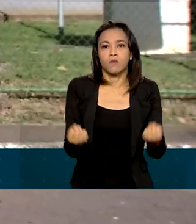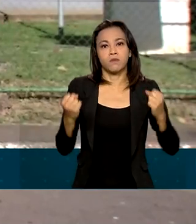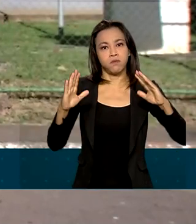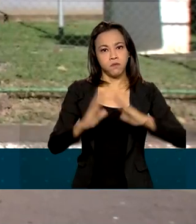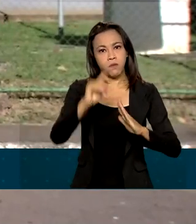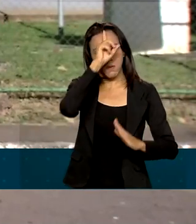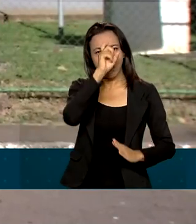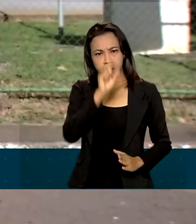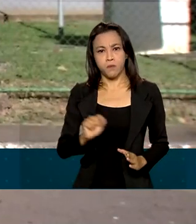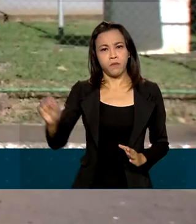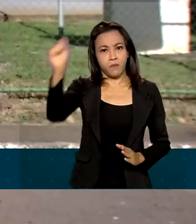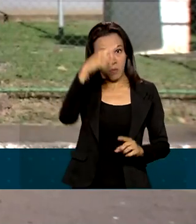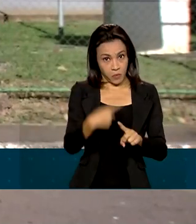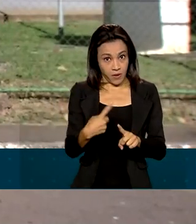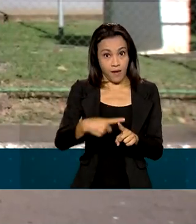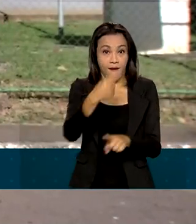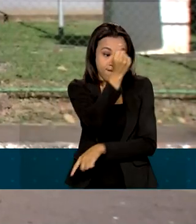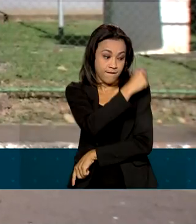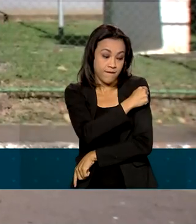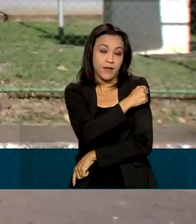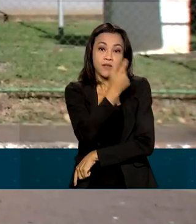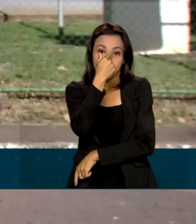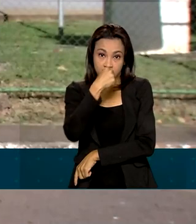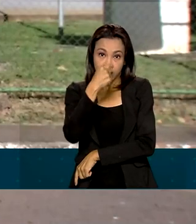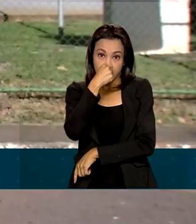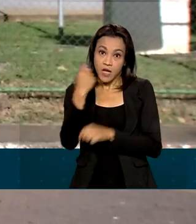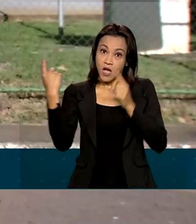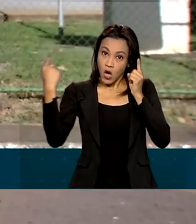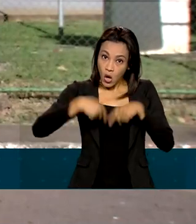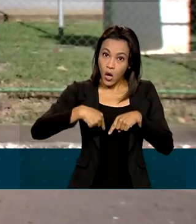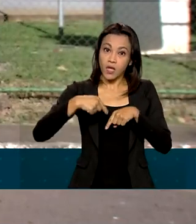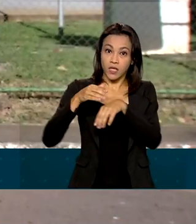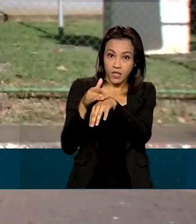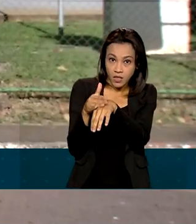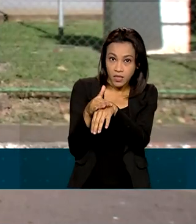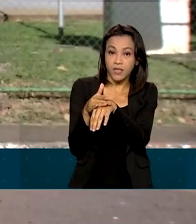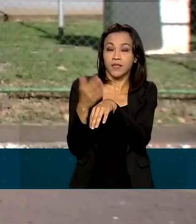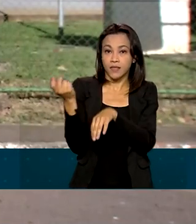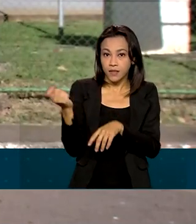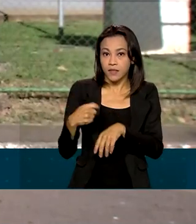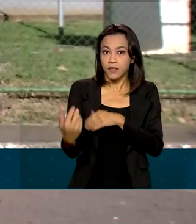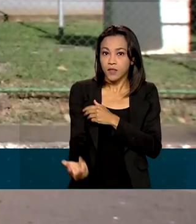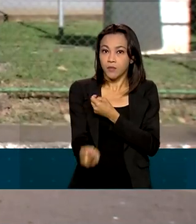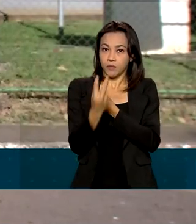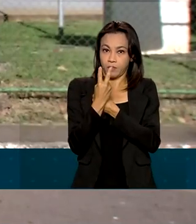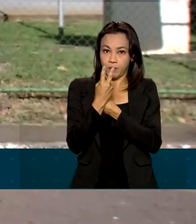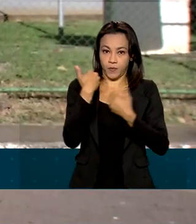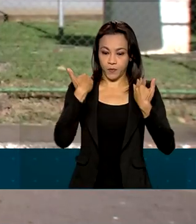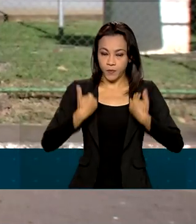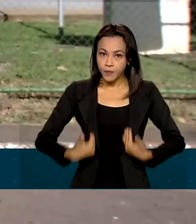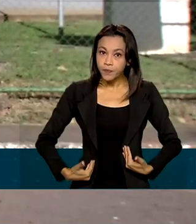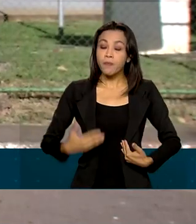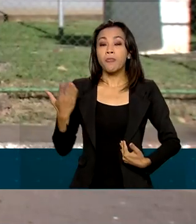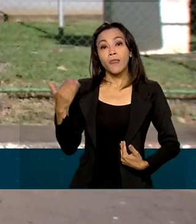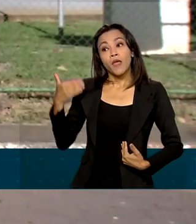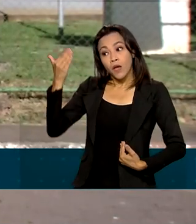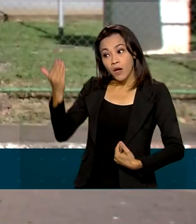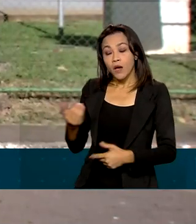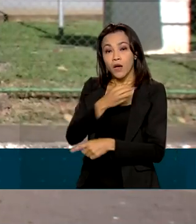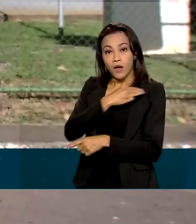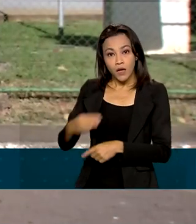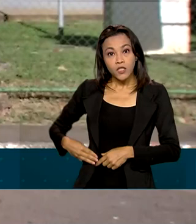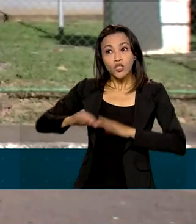que a vacina previne as complicações da gripe. O secretário de Vigilância e Saúde, Arnaldo Medeiros, fez uma convocação para que a